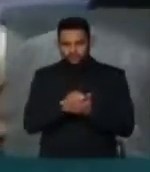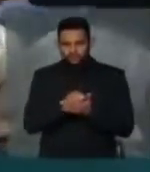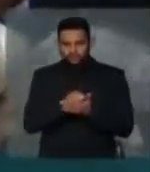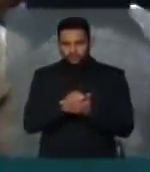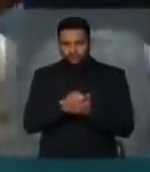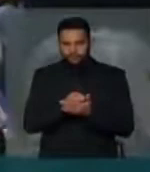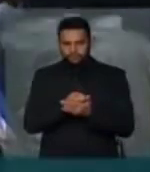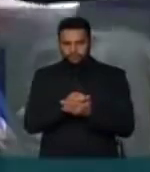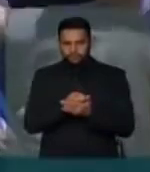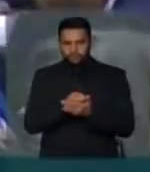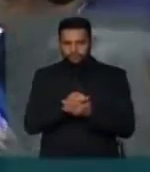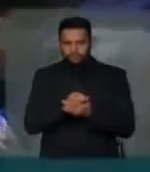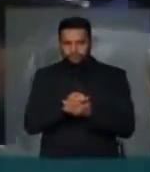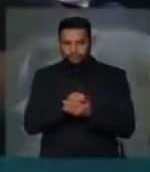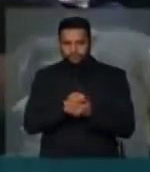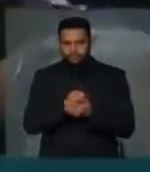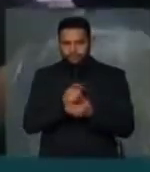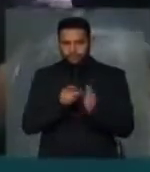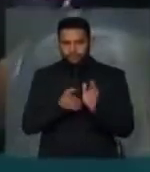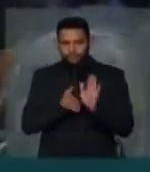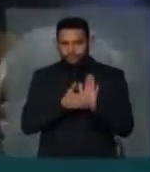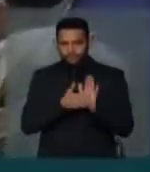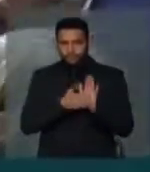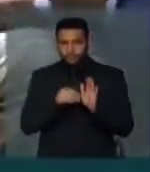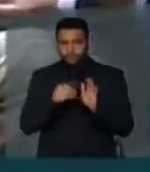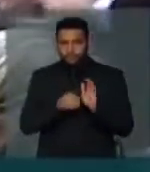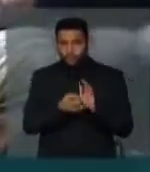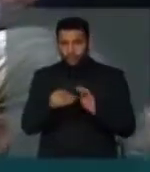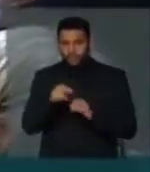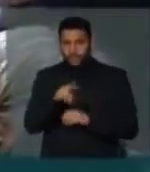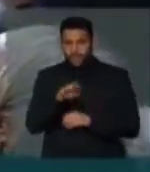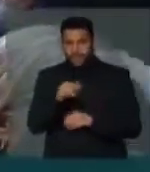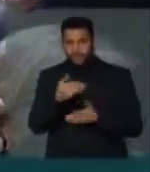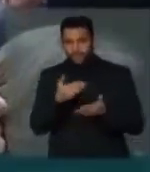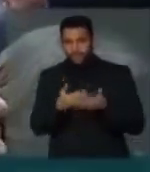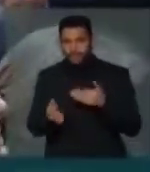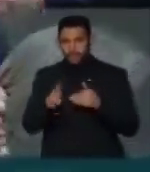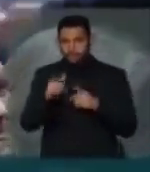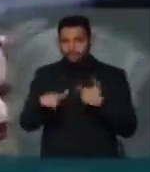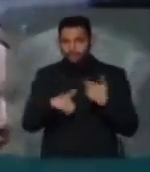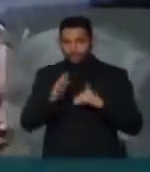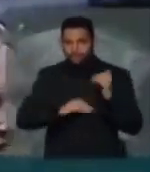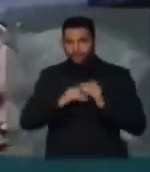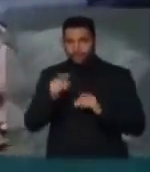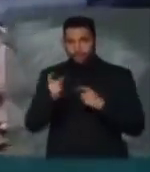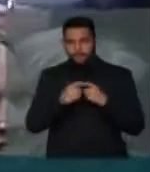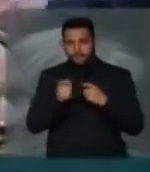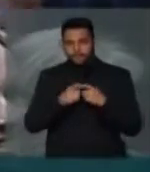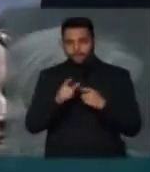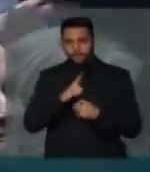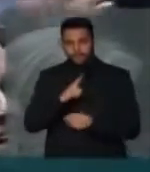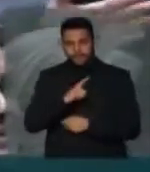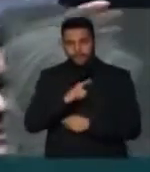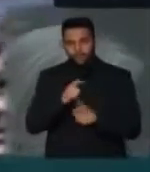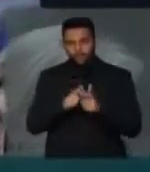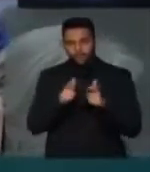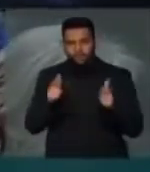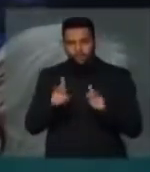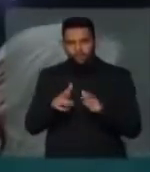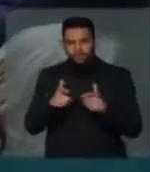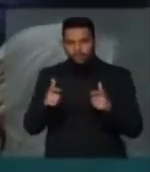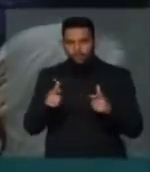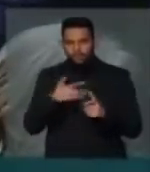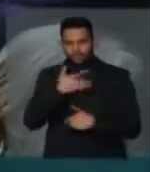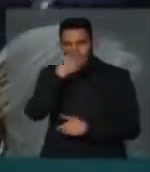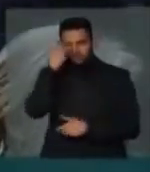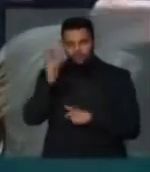da portaria, muitas clínicas perderão os seus profissionais e vai haver um volume muito grande